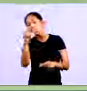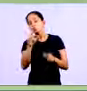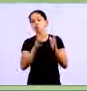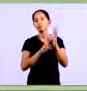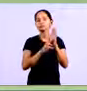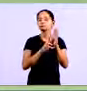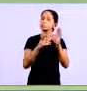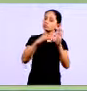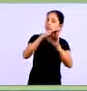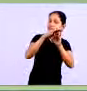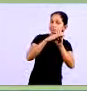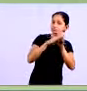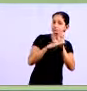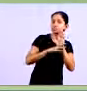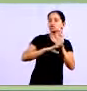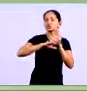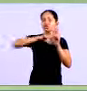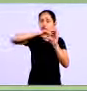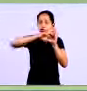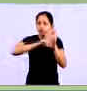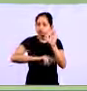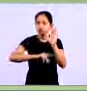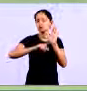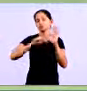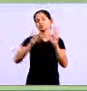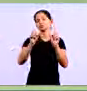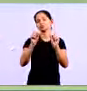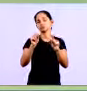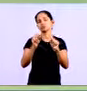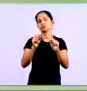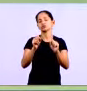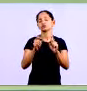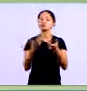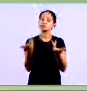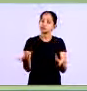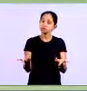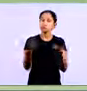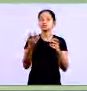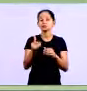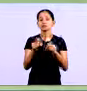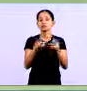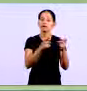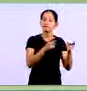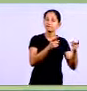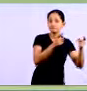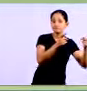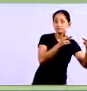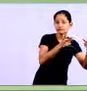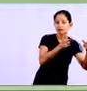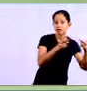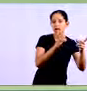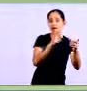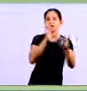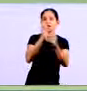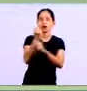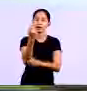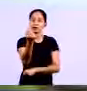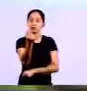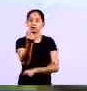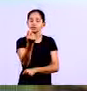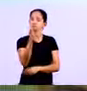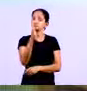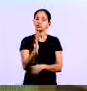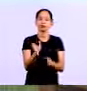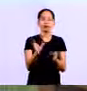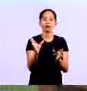Software de gestão Por que? O software de gestão Vai dar isso automático Quando você faz a venda Que vai para o caixa Automaticamente Aqu